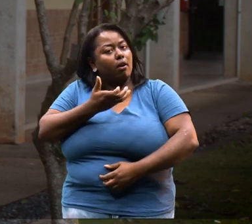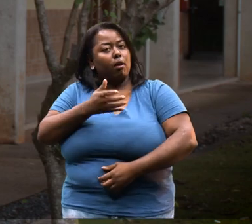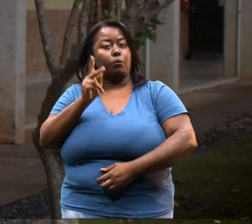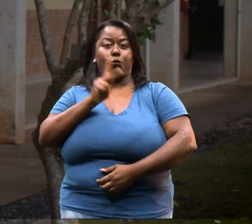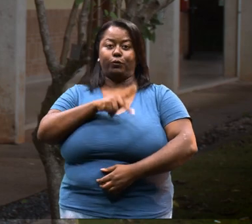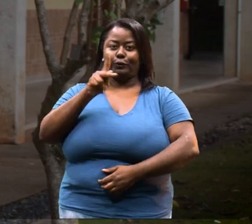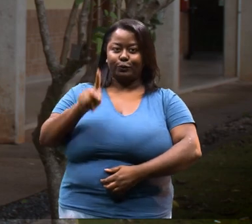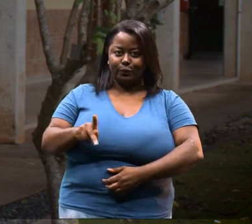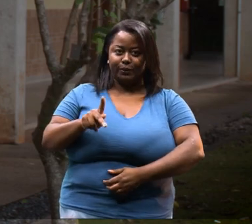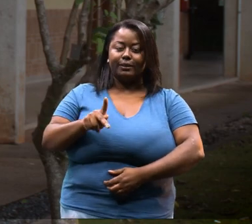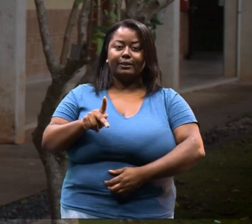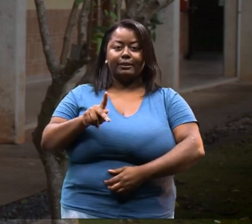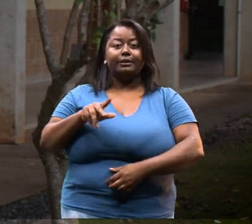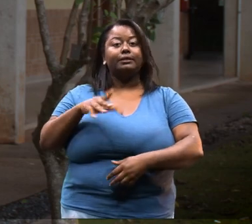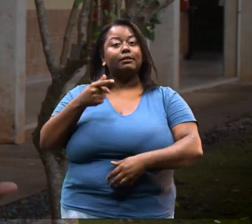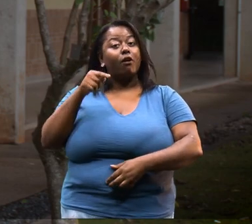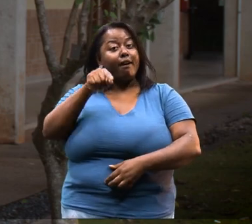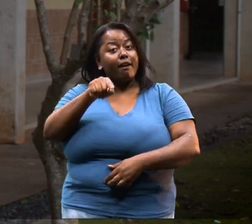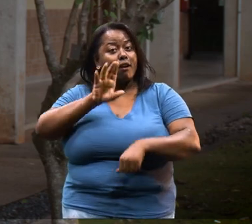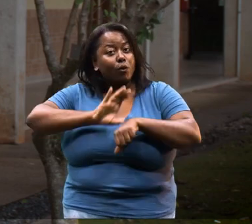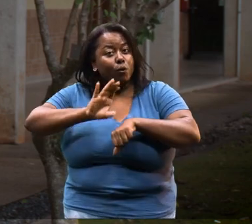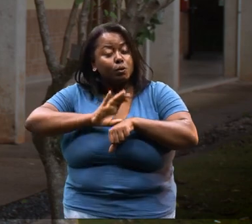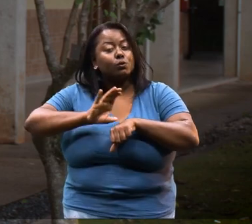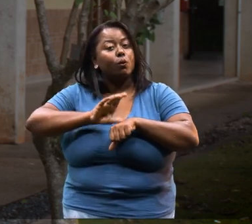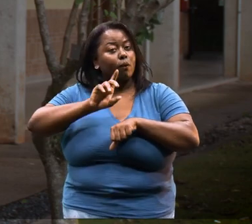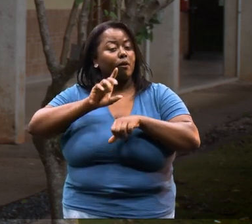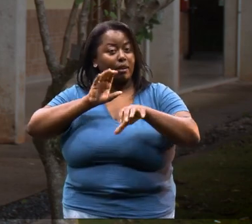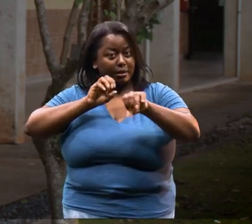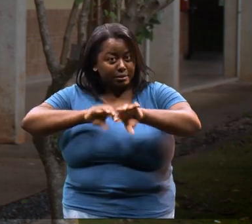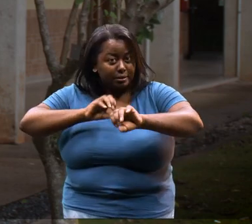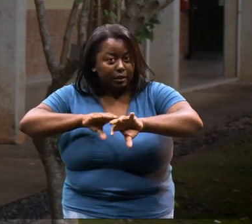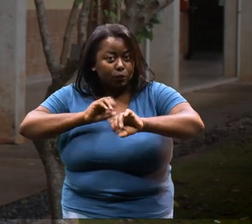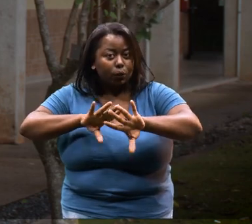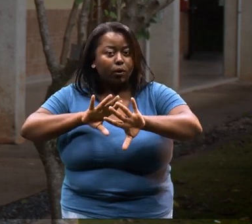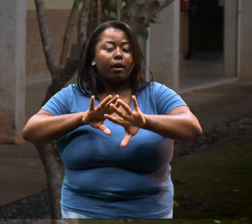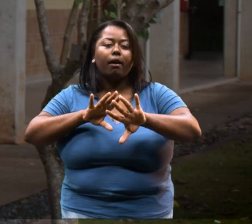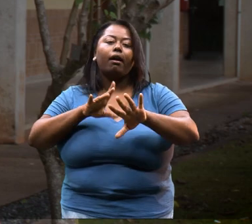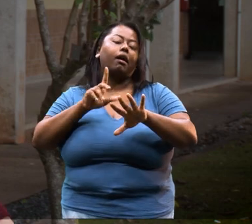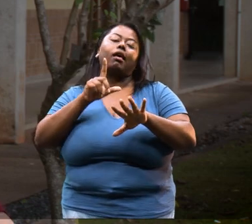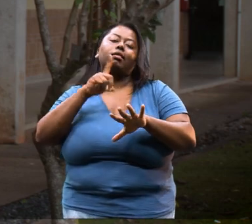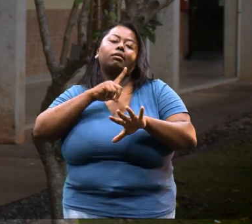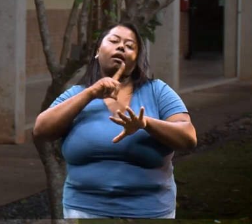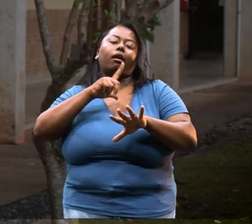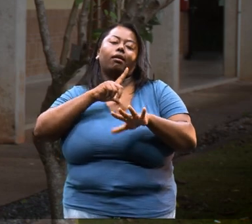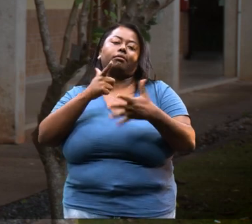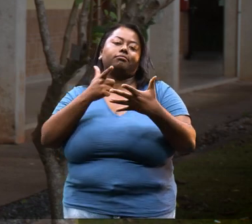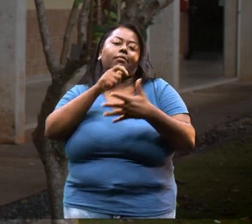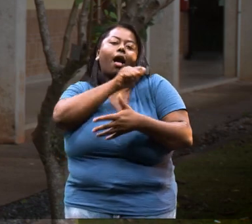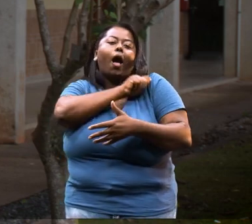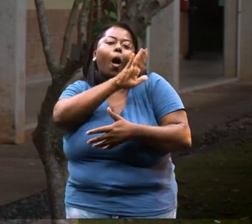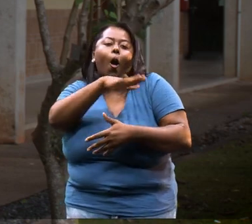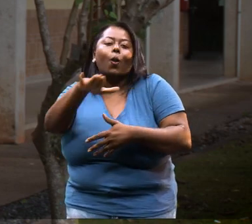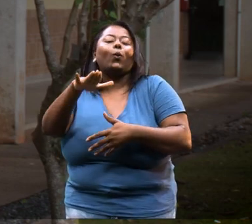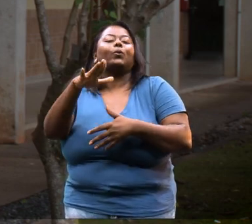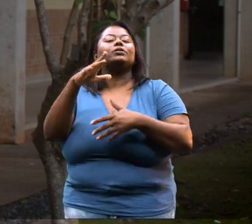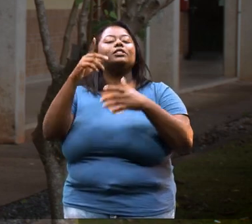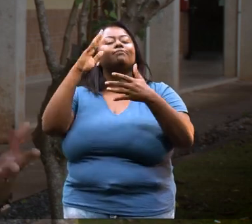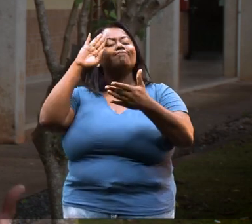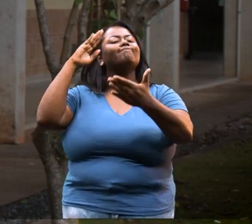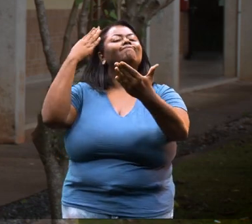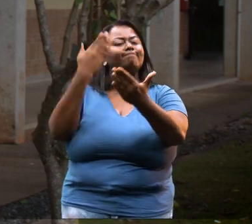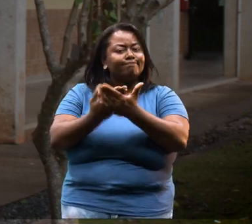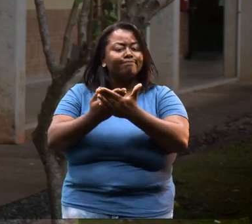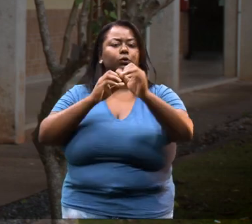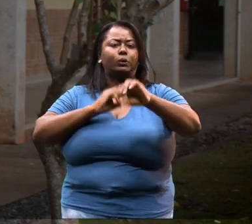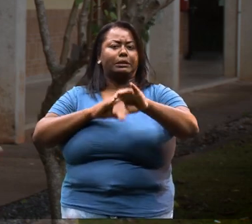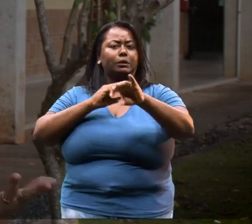acho que, pelo curso ser de licenciatura, ele procura alunos que ainda acreditem na